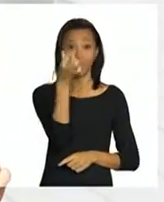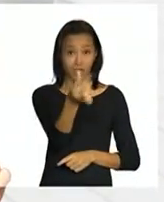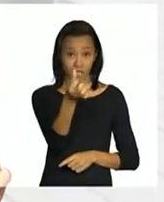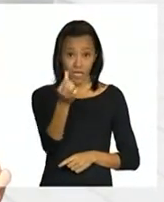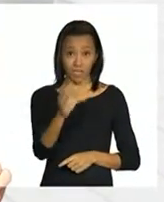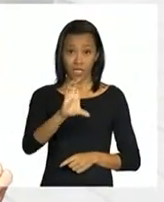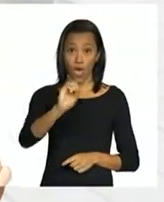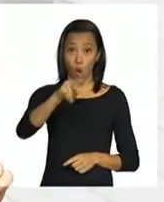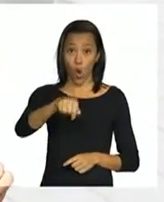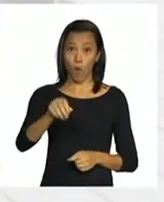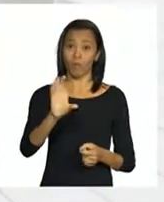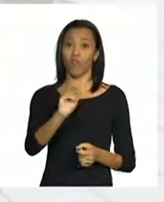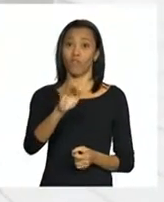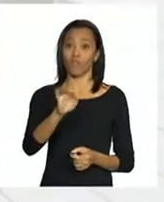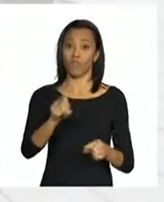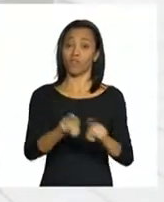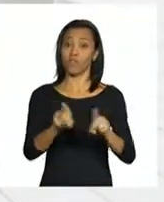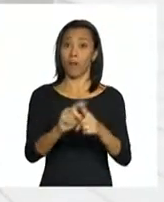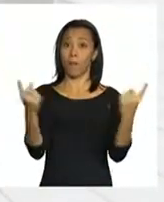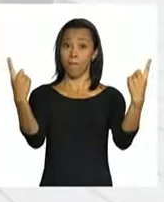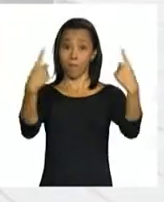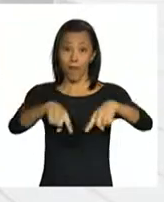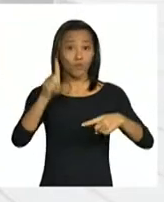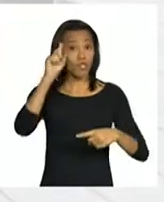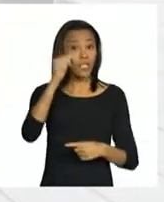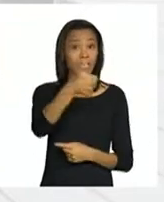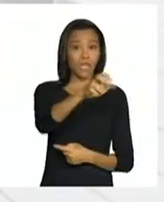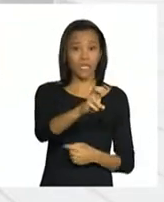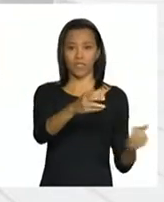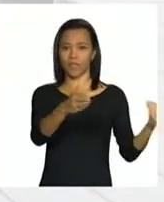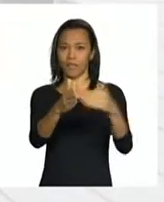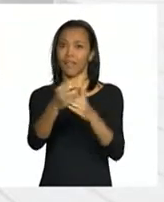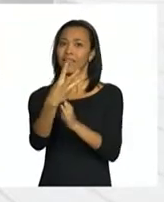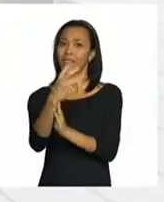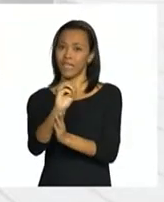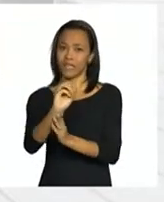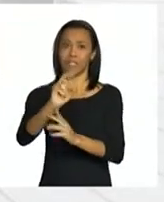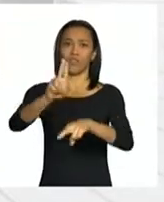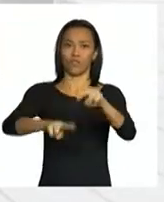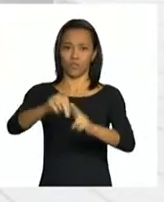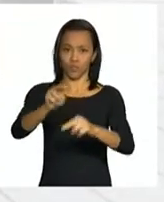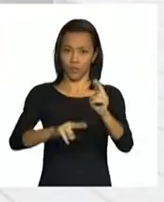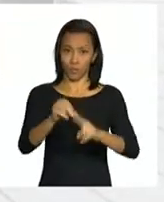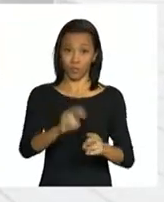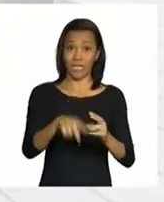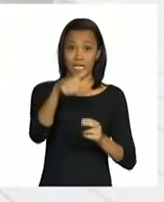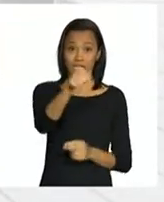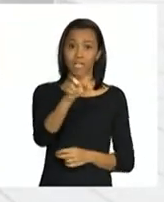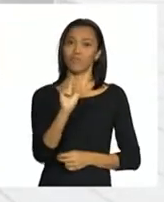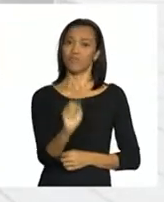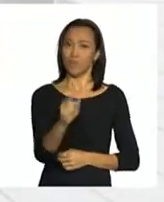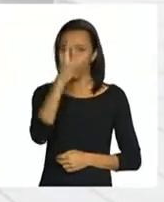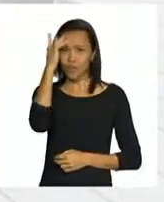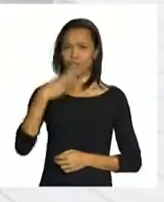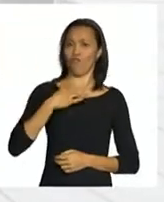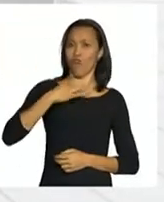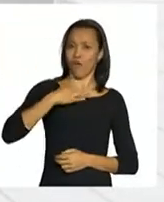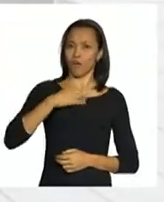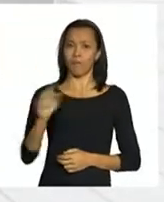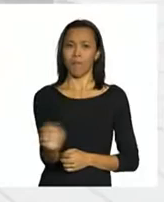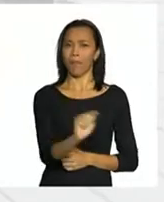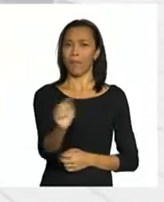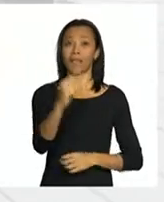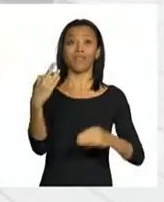das Confederações, que será disputada entre os dias 15 e 30 de junho. 7 mil voluntários das seis